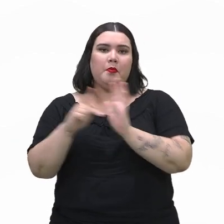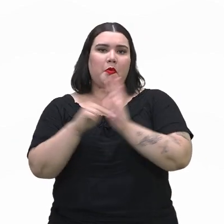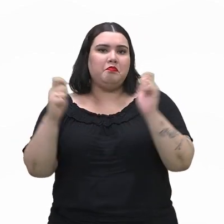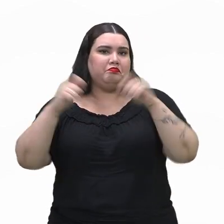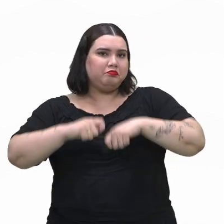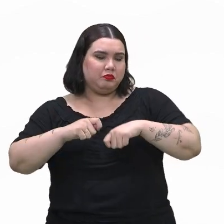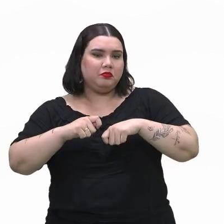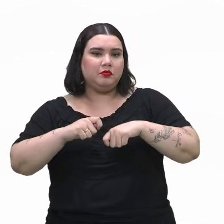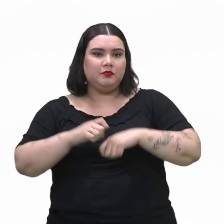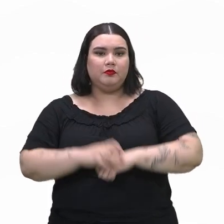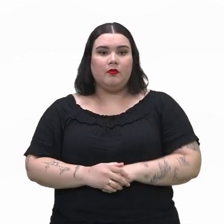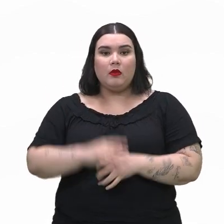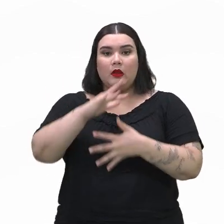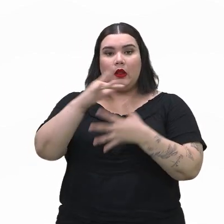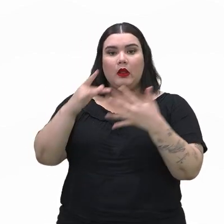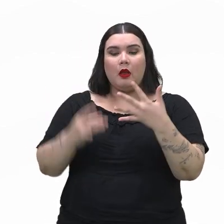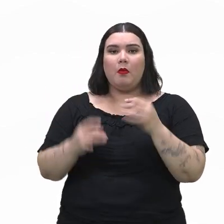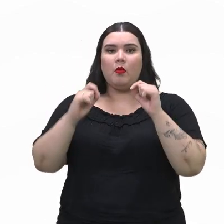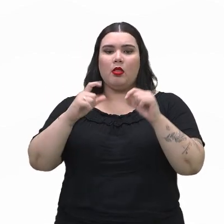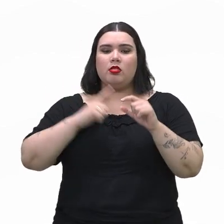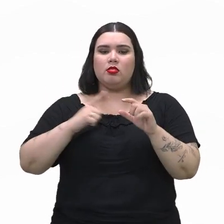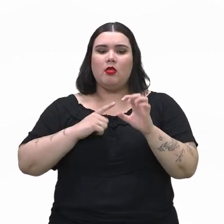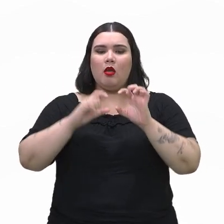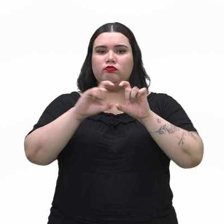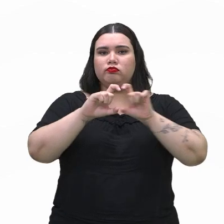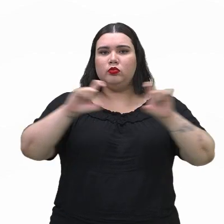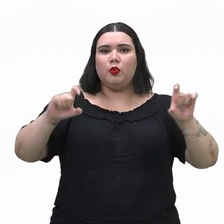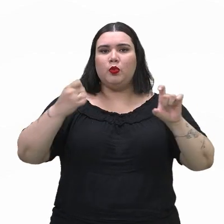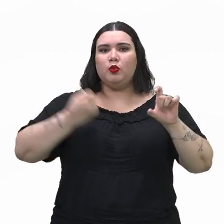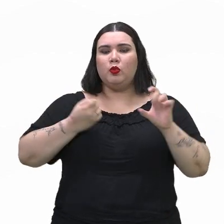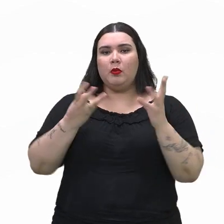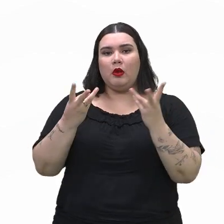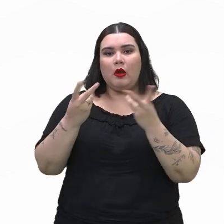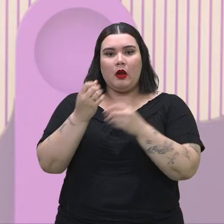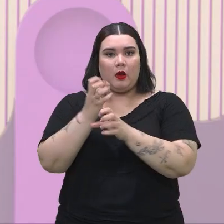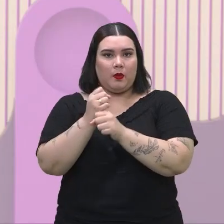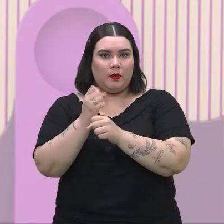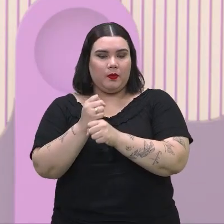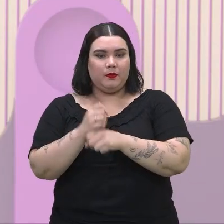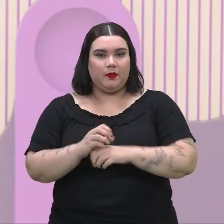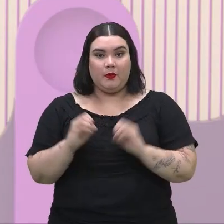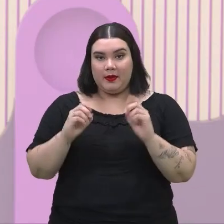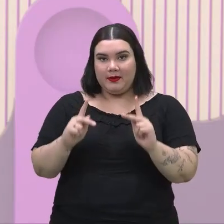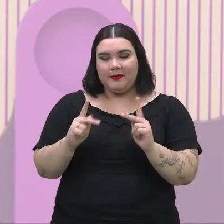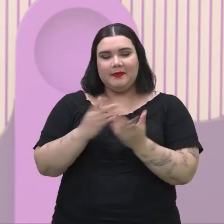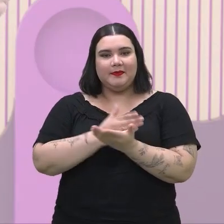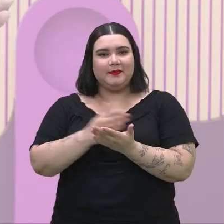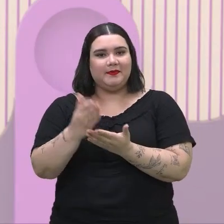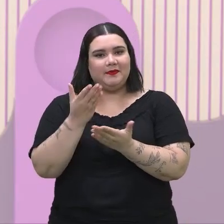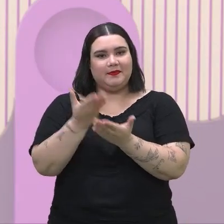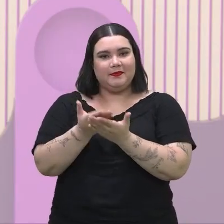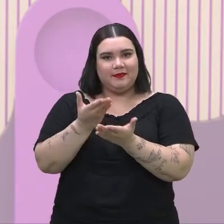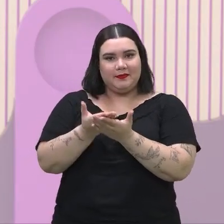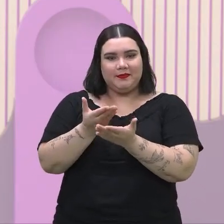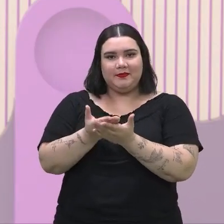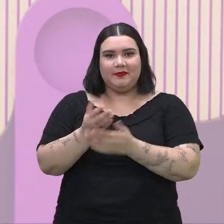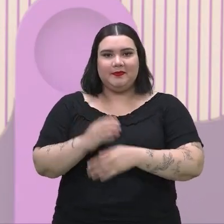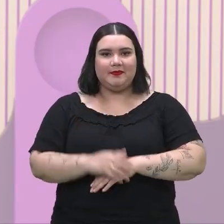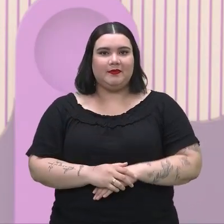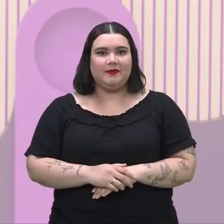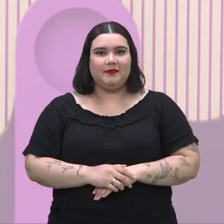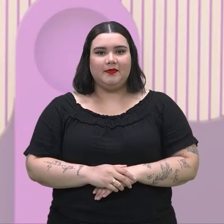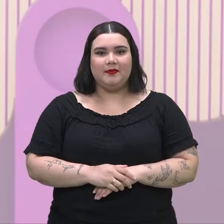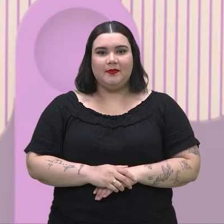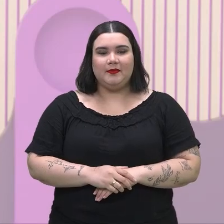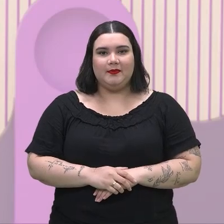probabilidade, detalhamento, espaço amostral de eventos aleatórios. Ok? Então, dito isto, vamos